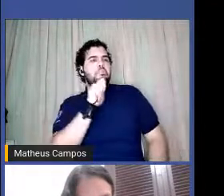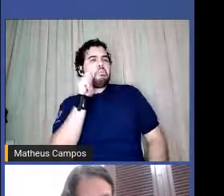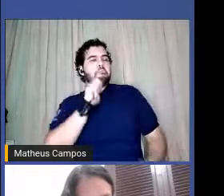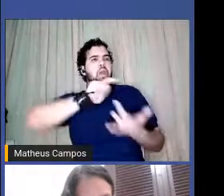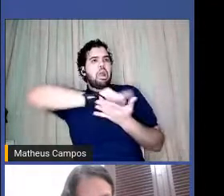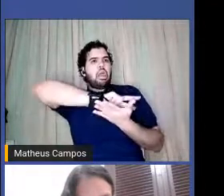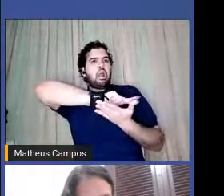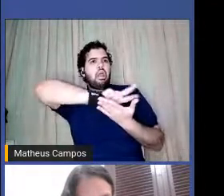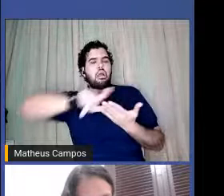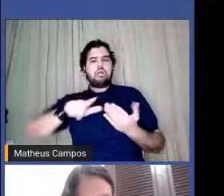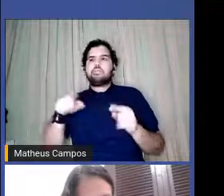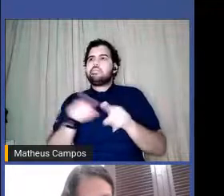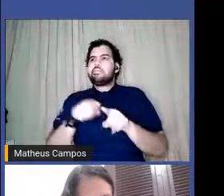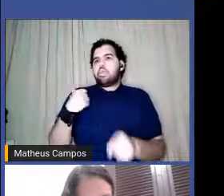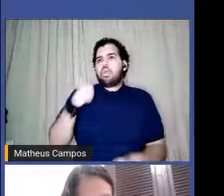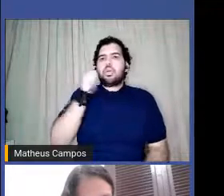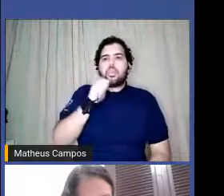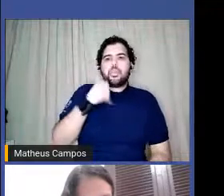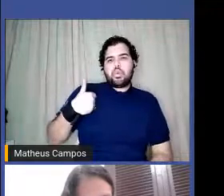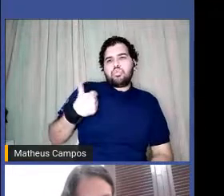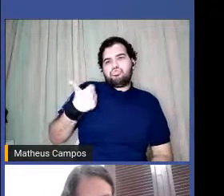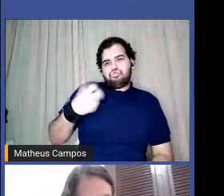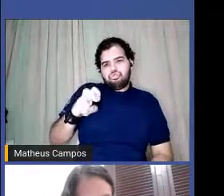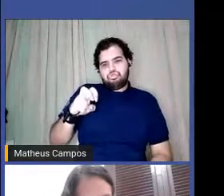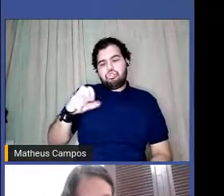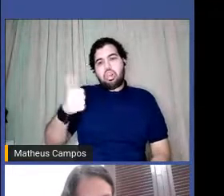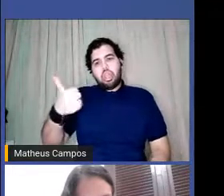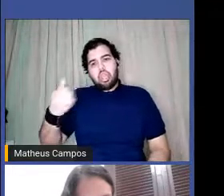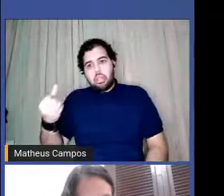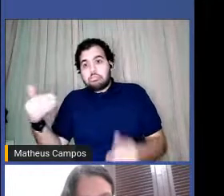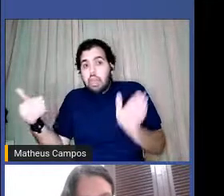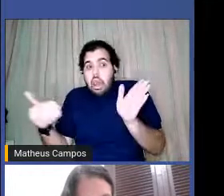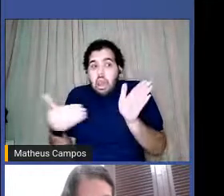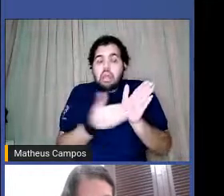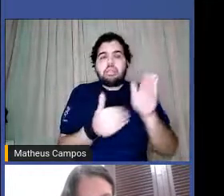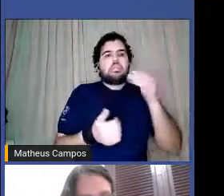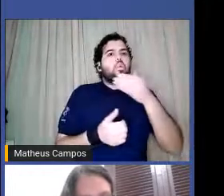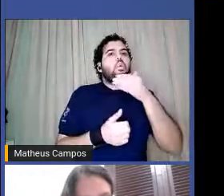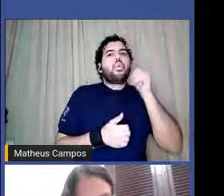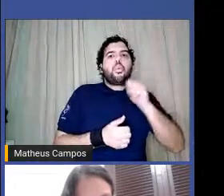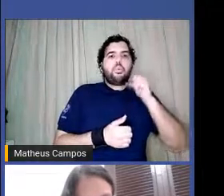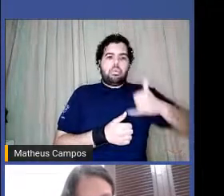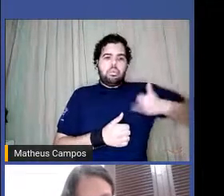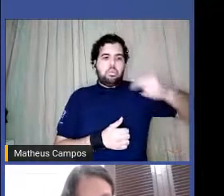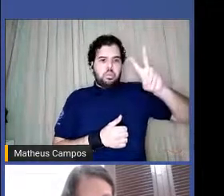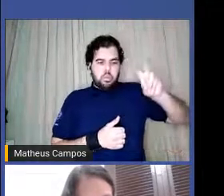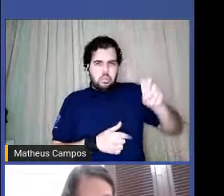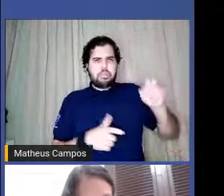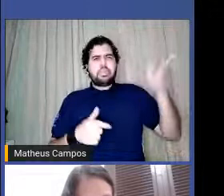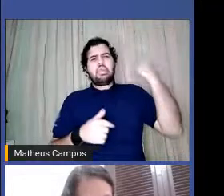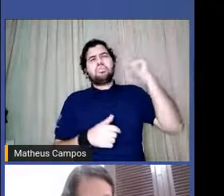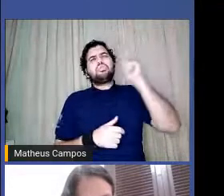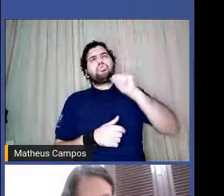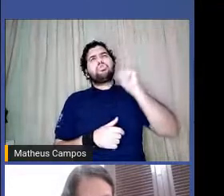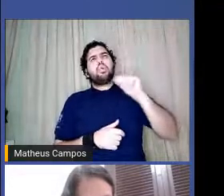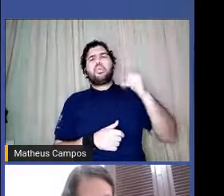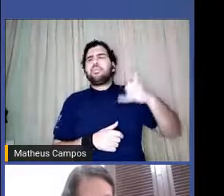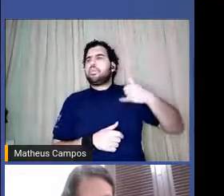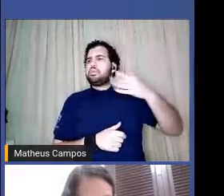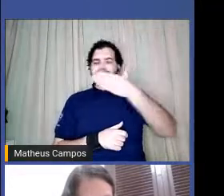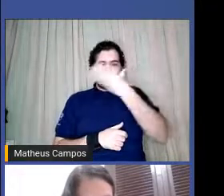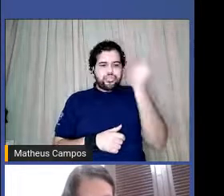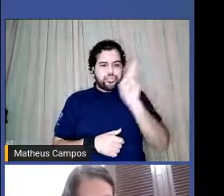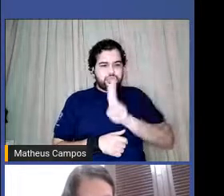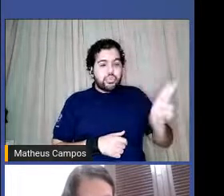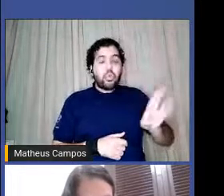de meninas de 15, 16 anos até as senhoras de 50, como teve uma senhora lá que eu não lembro o nome, mas todas